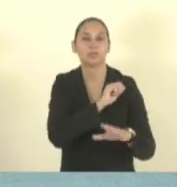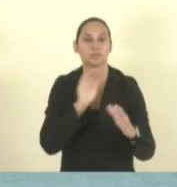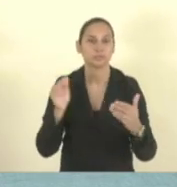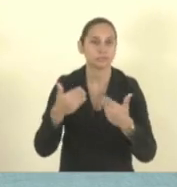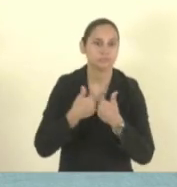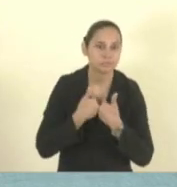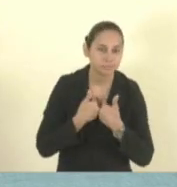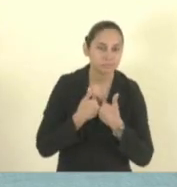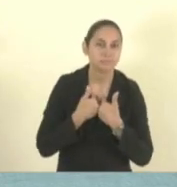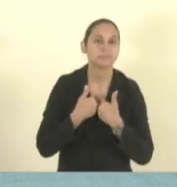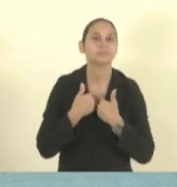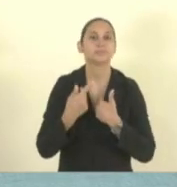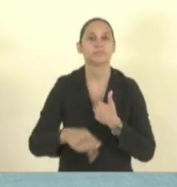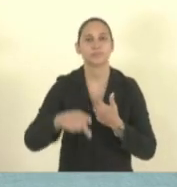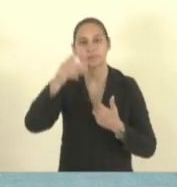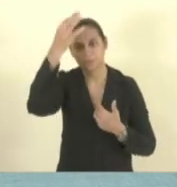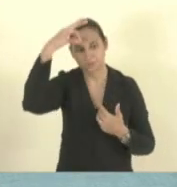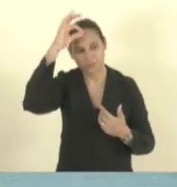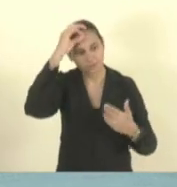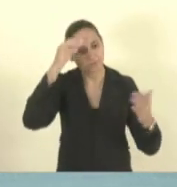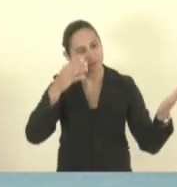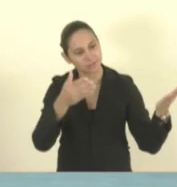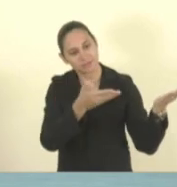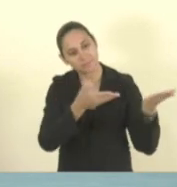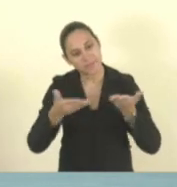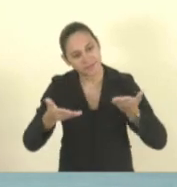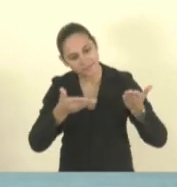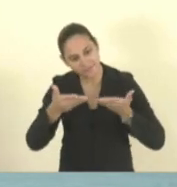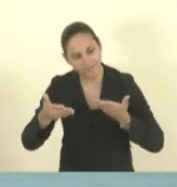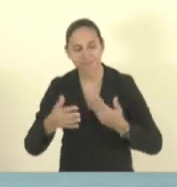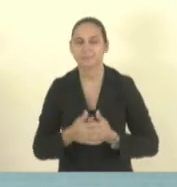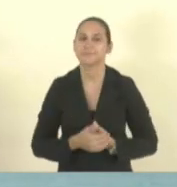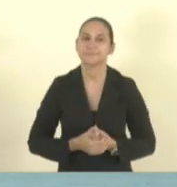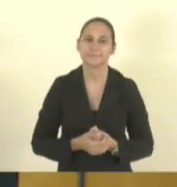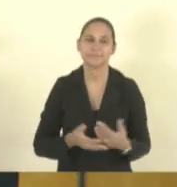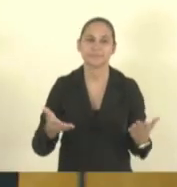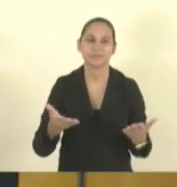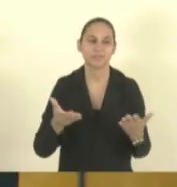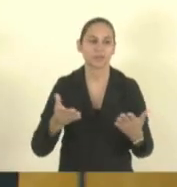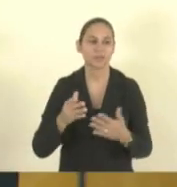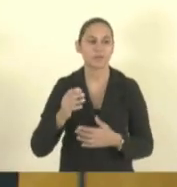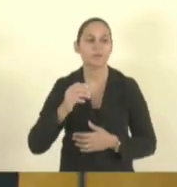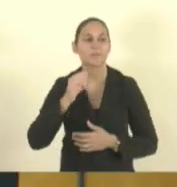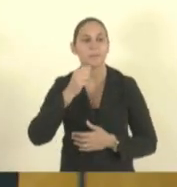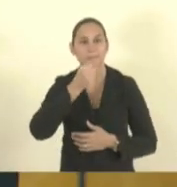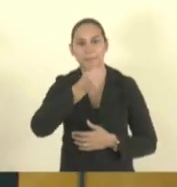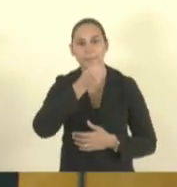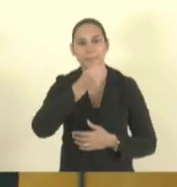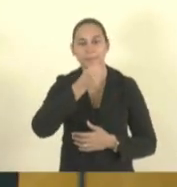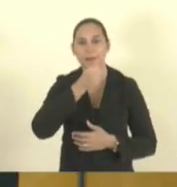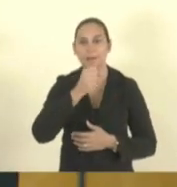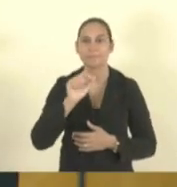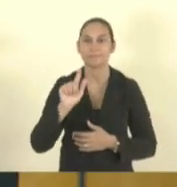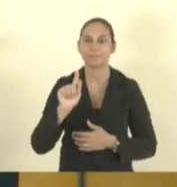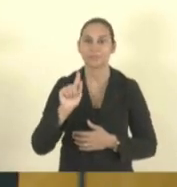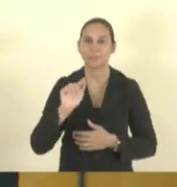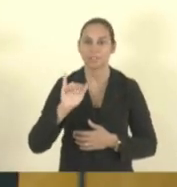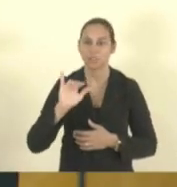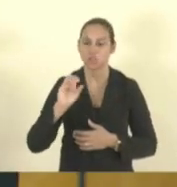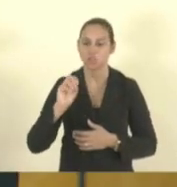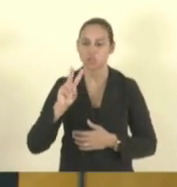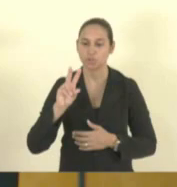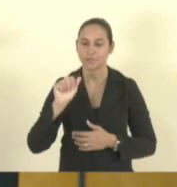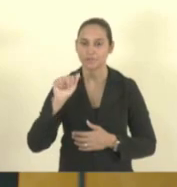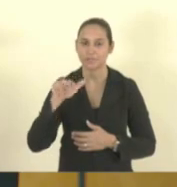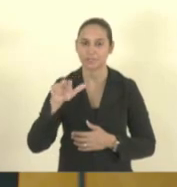do Estado do Espírito Santo sejam bem-vindos todos vocês passamos a palavra então para Giovana que é a nossa gerente